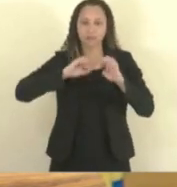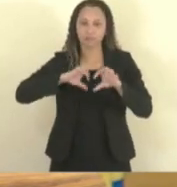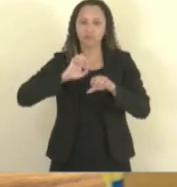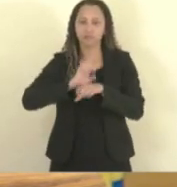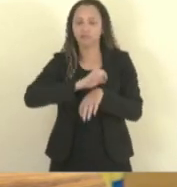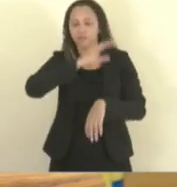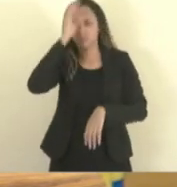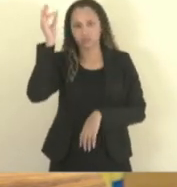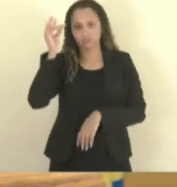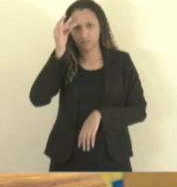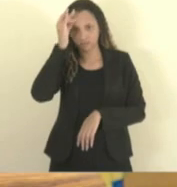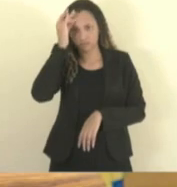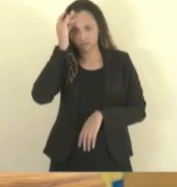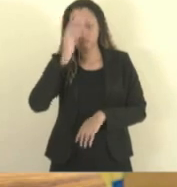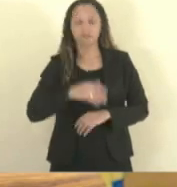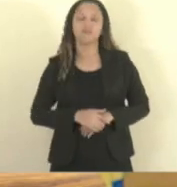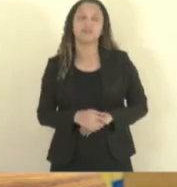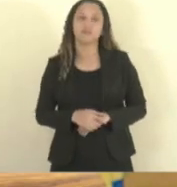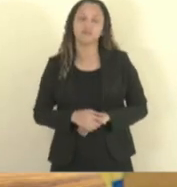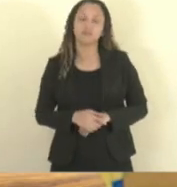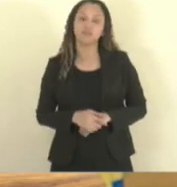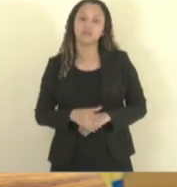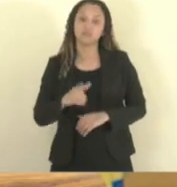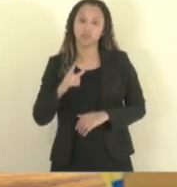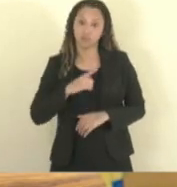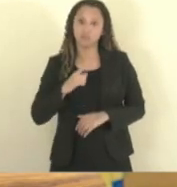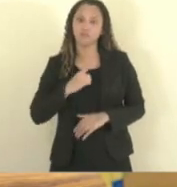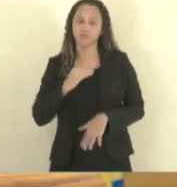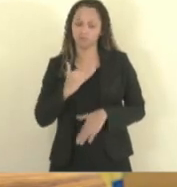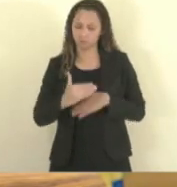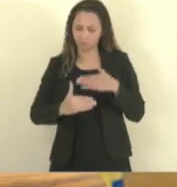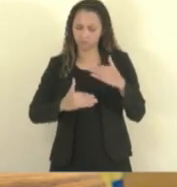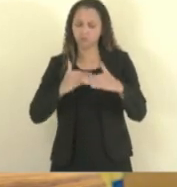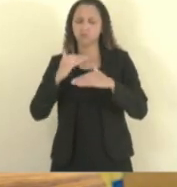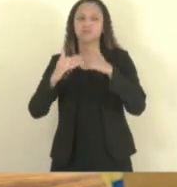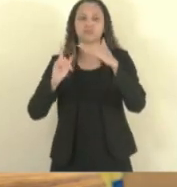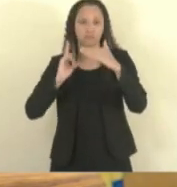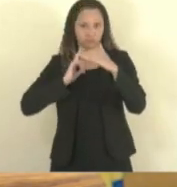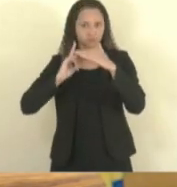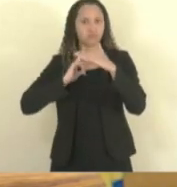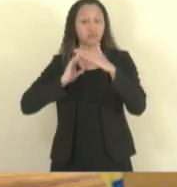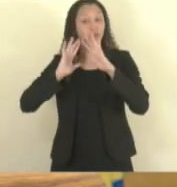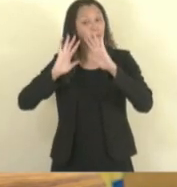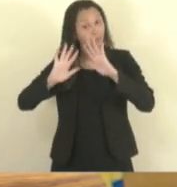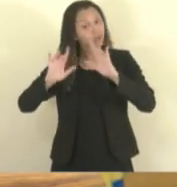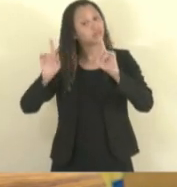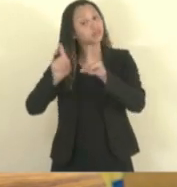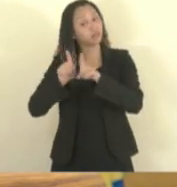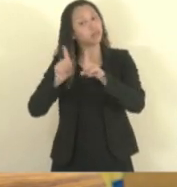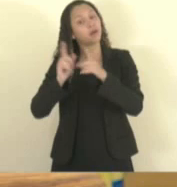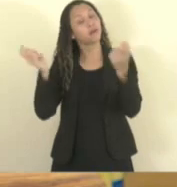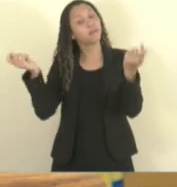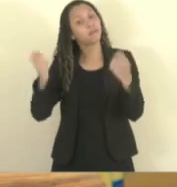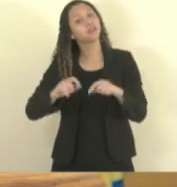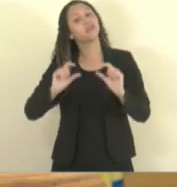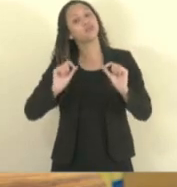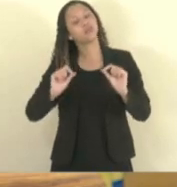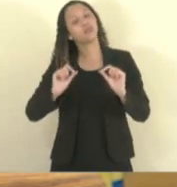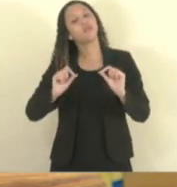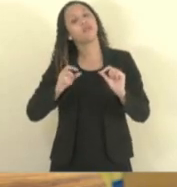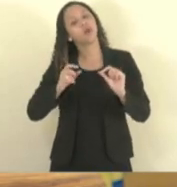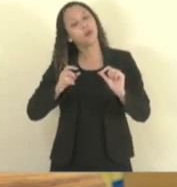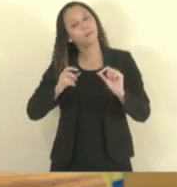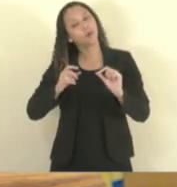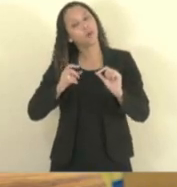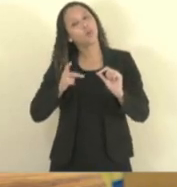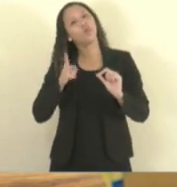temos tido muitos avanços. Mas também precisamos de avançar